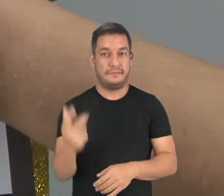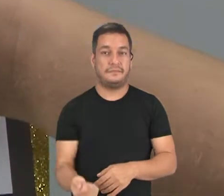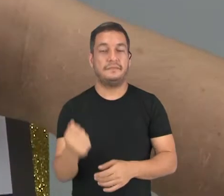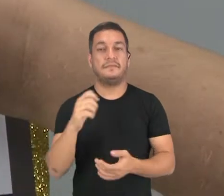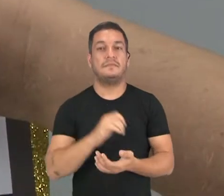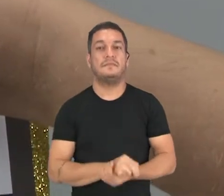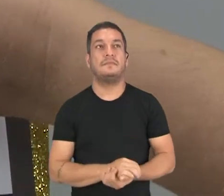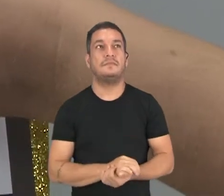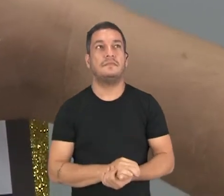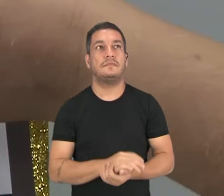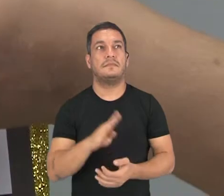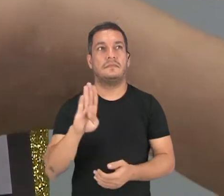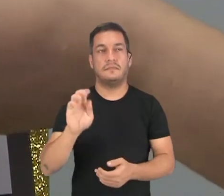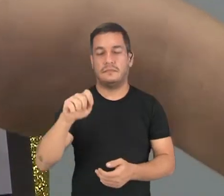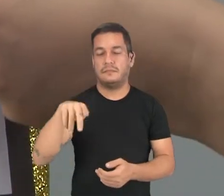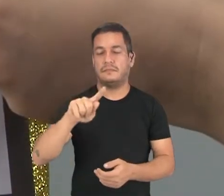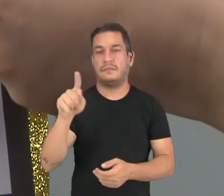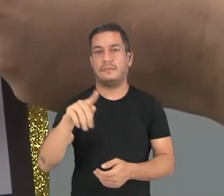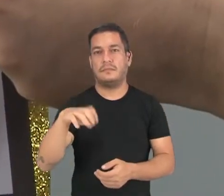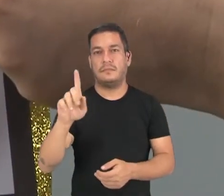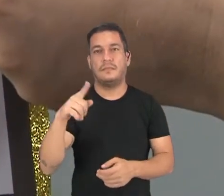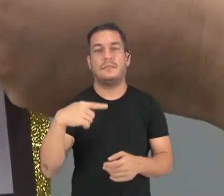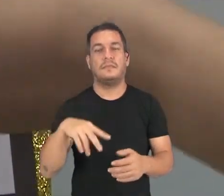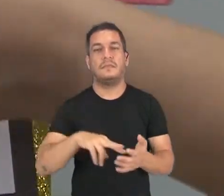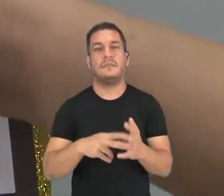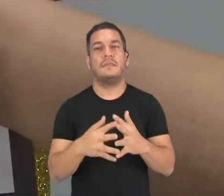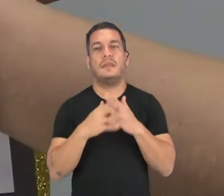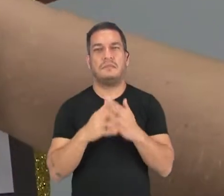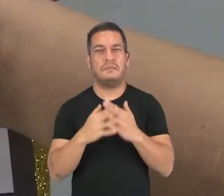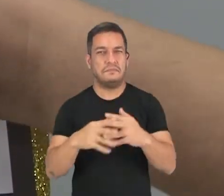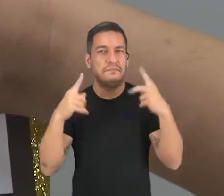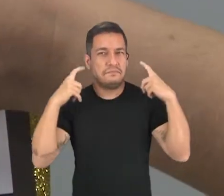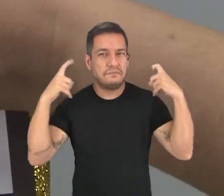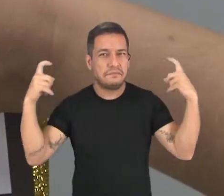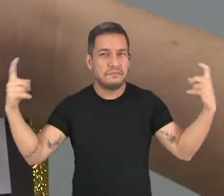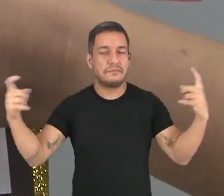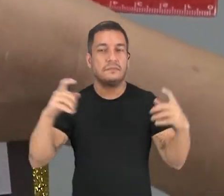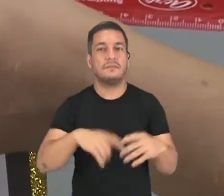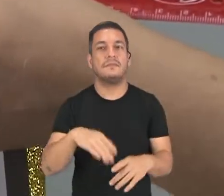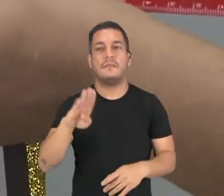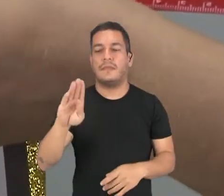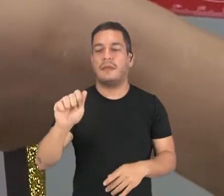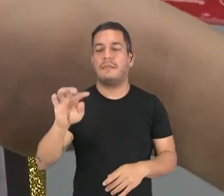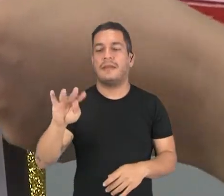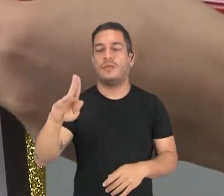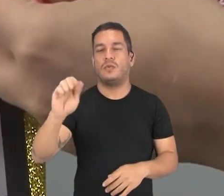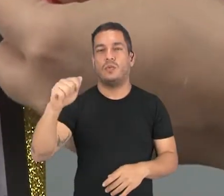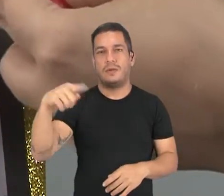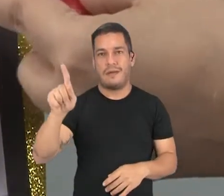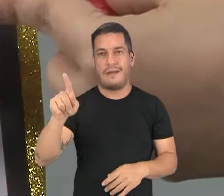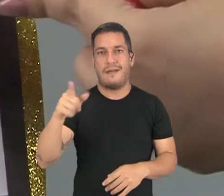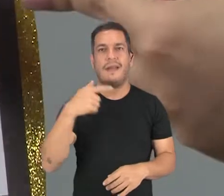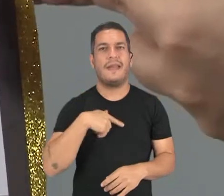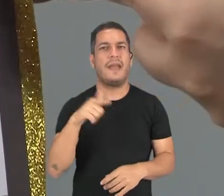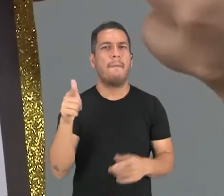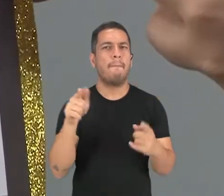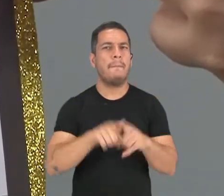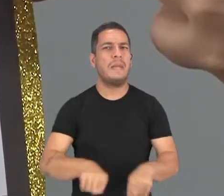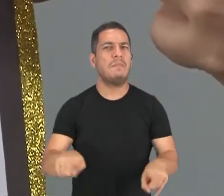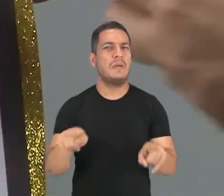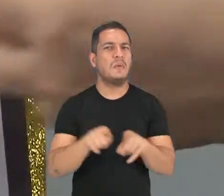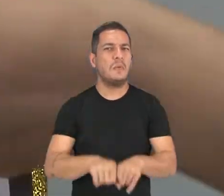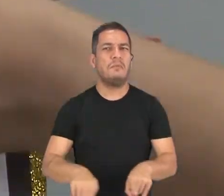bagunça. Banzé significa confusão, barulho. Batucar é repetir a mesma coisa